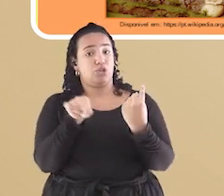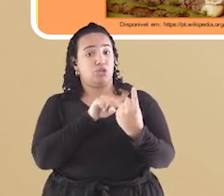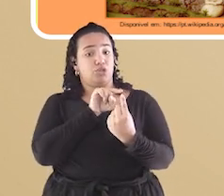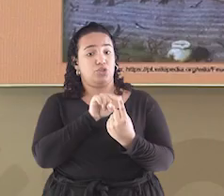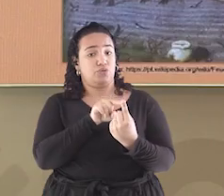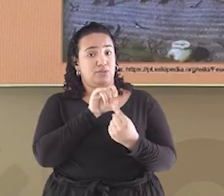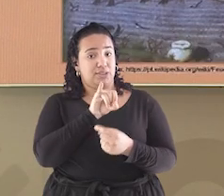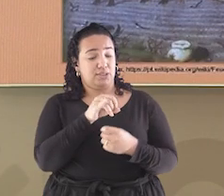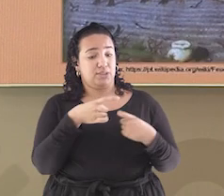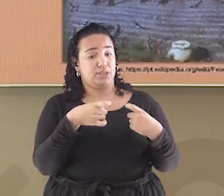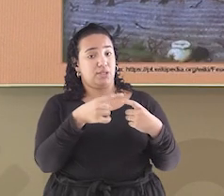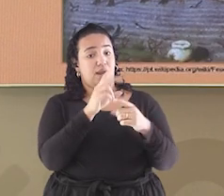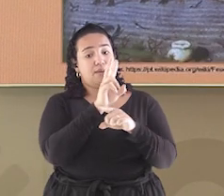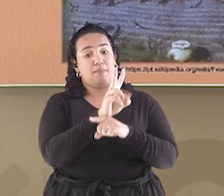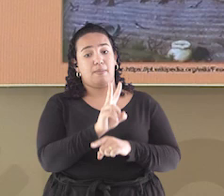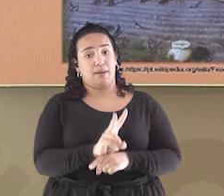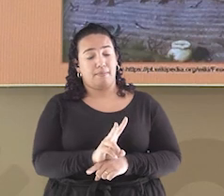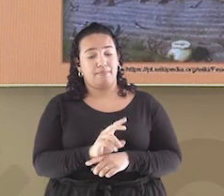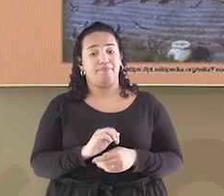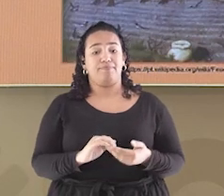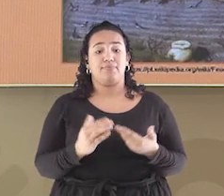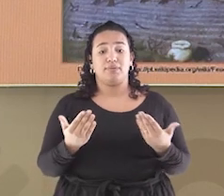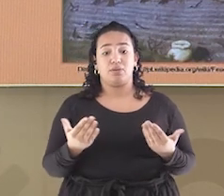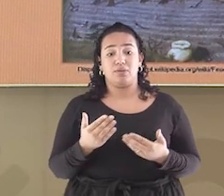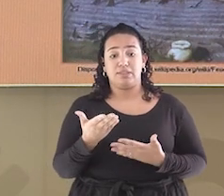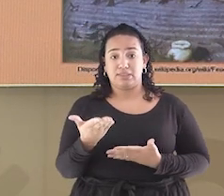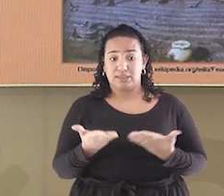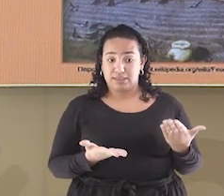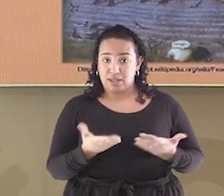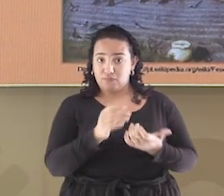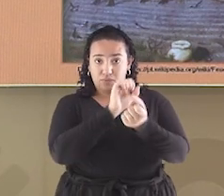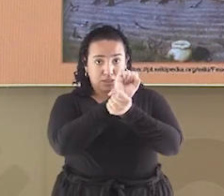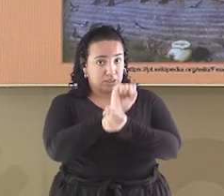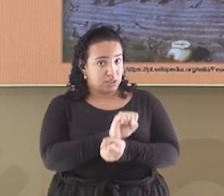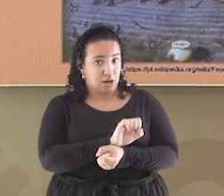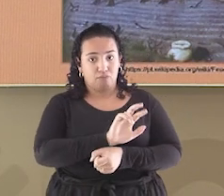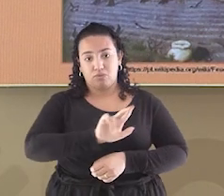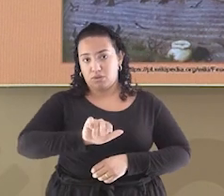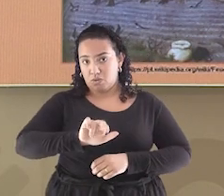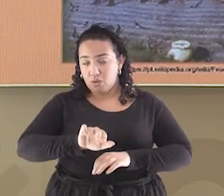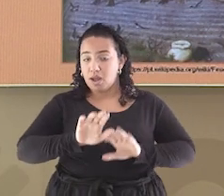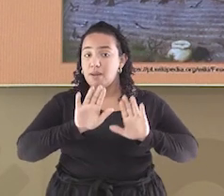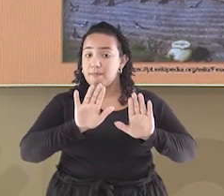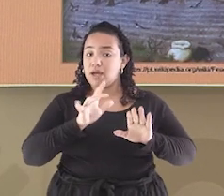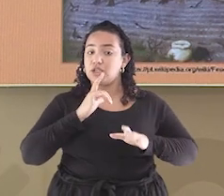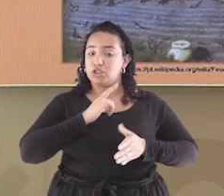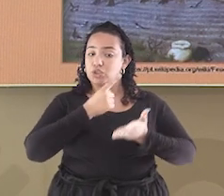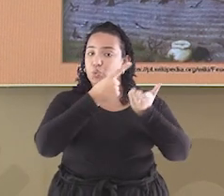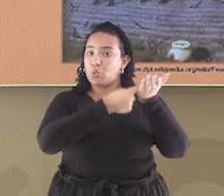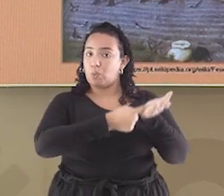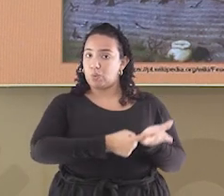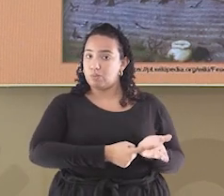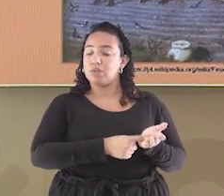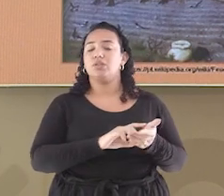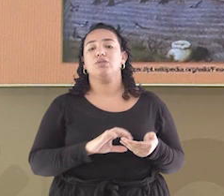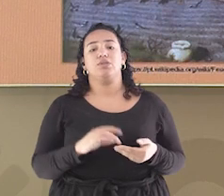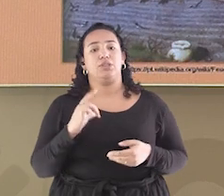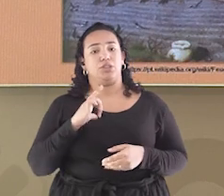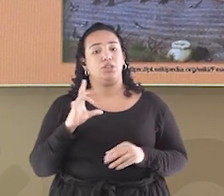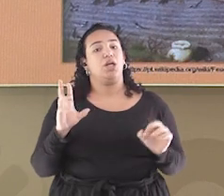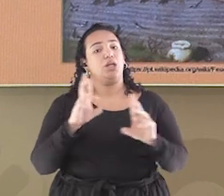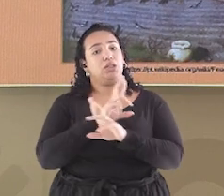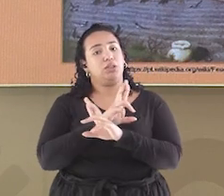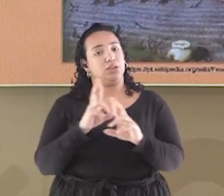tempo de guerra. Apesar do servo não ser um escravo, ele tinha obrigações com o senhor feudal. Era uma relação cheia de